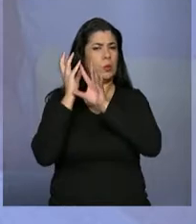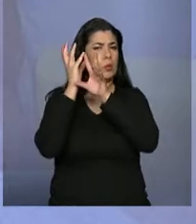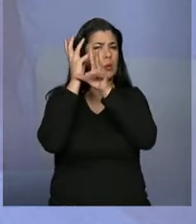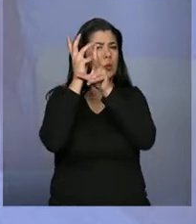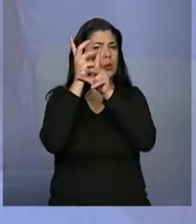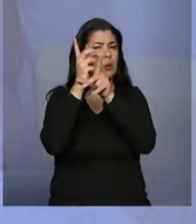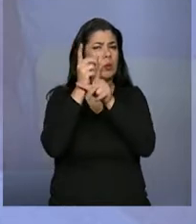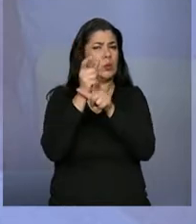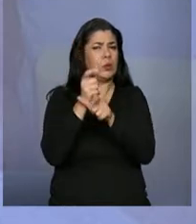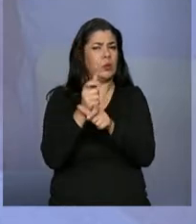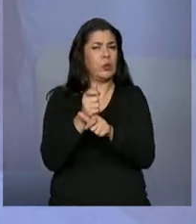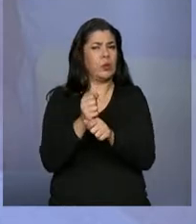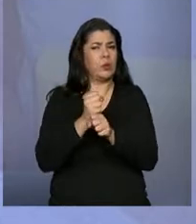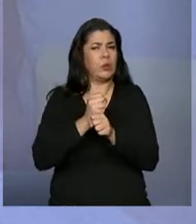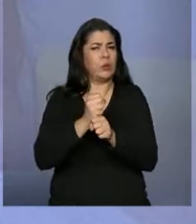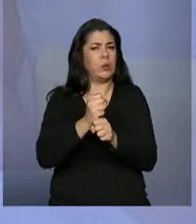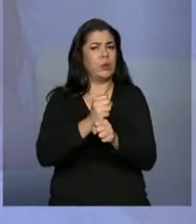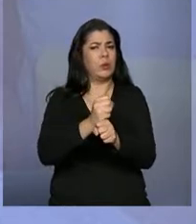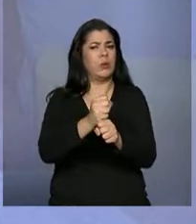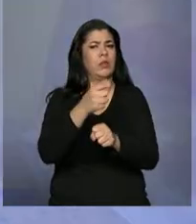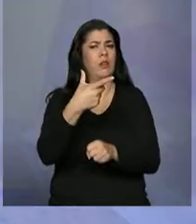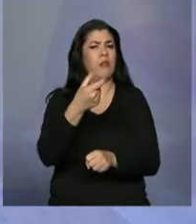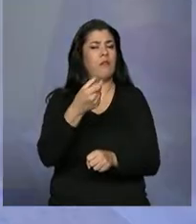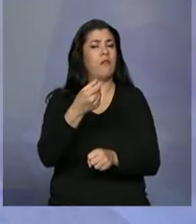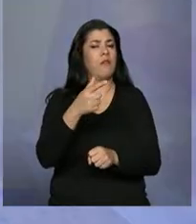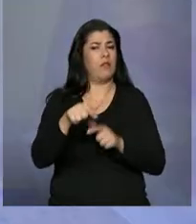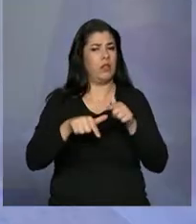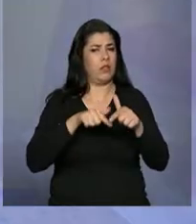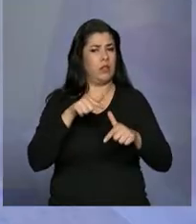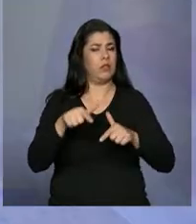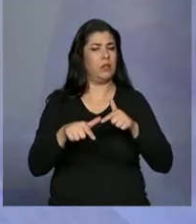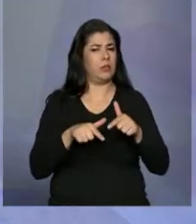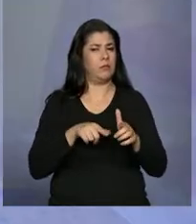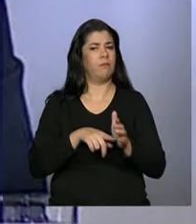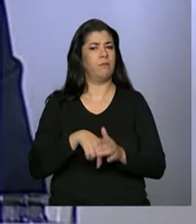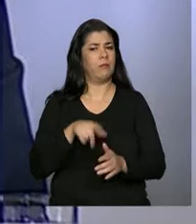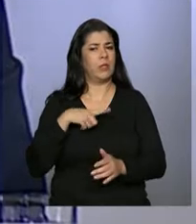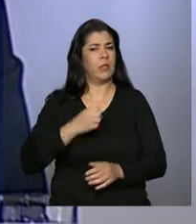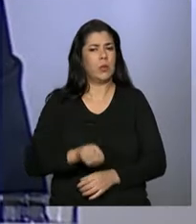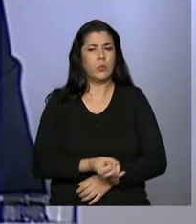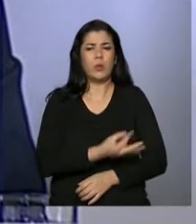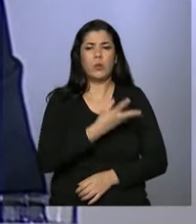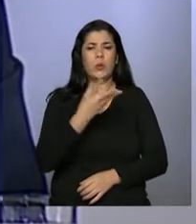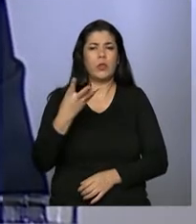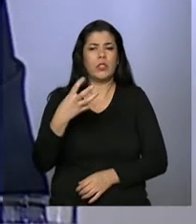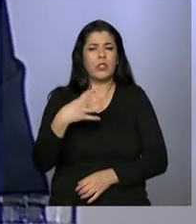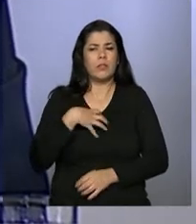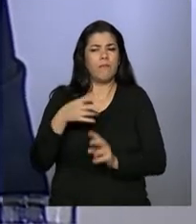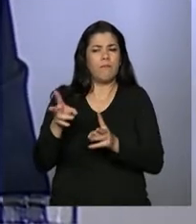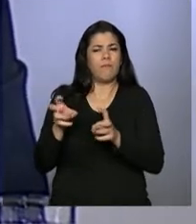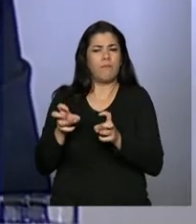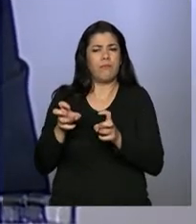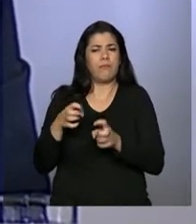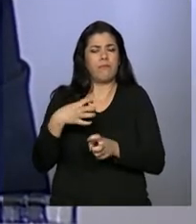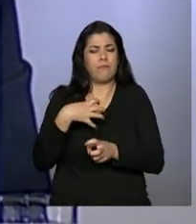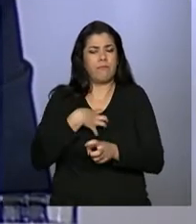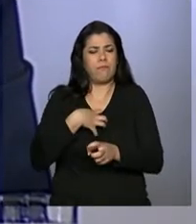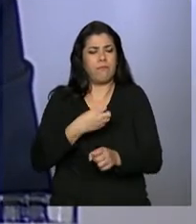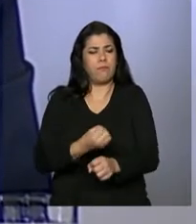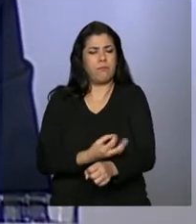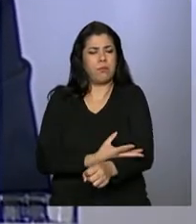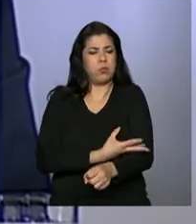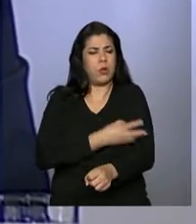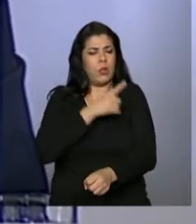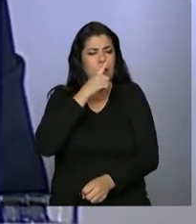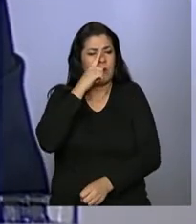reunidas ao longo destes 20 anos inúmeras vezes nos levaram às lágrimas. Cenas